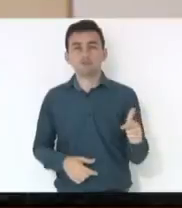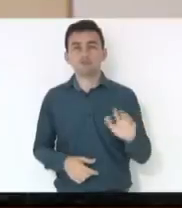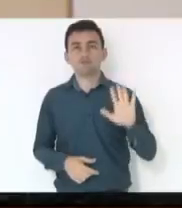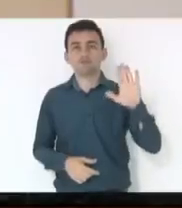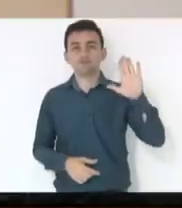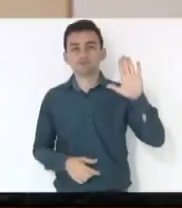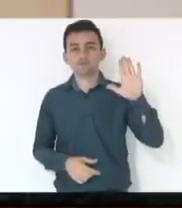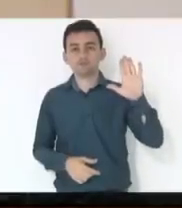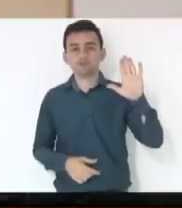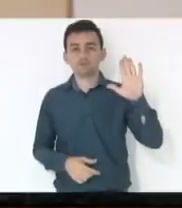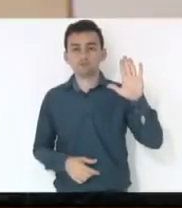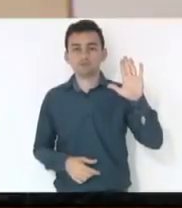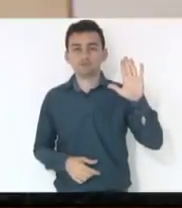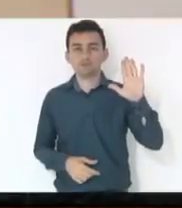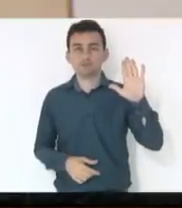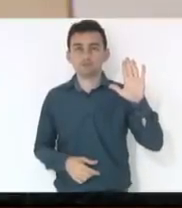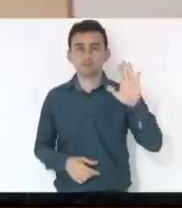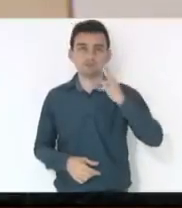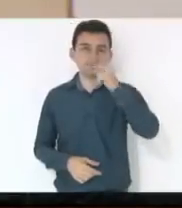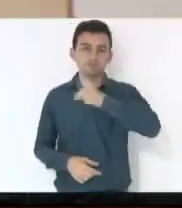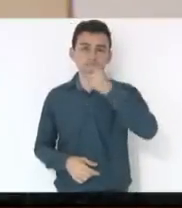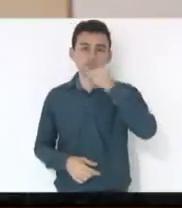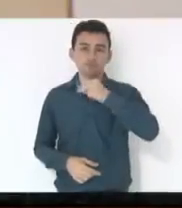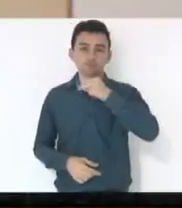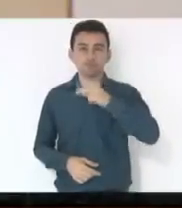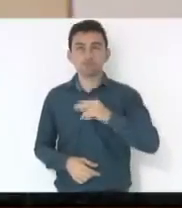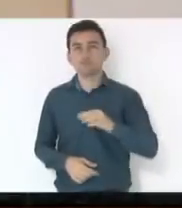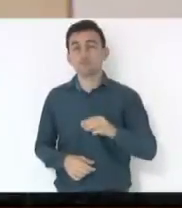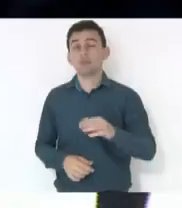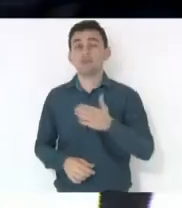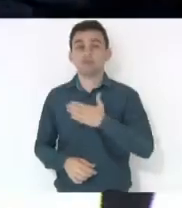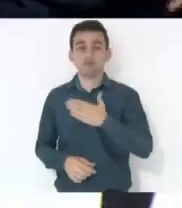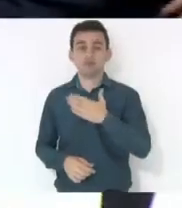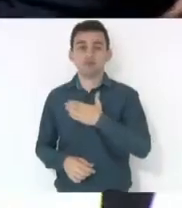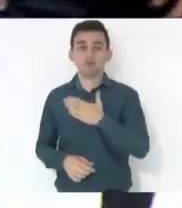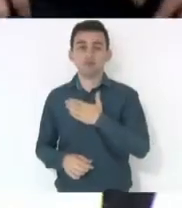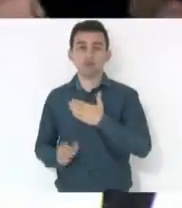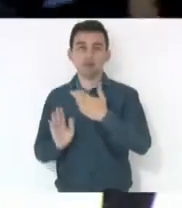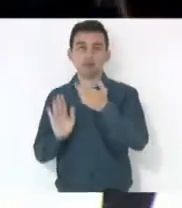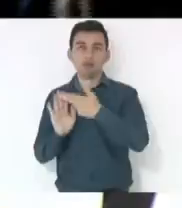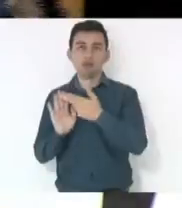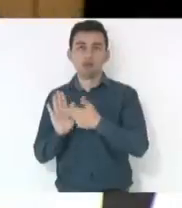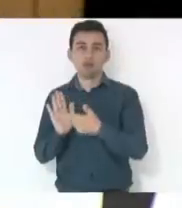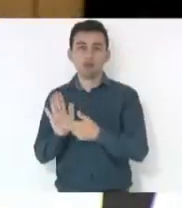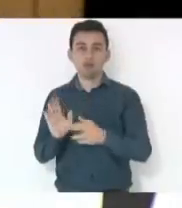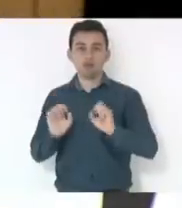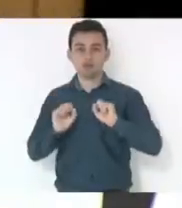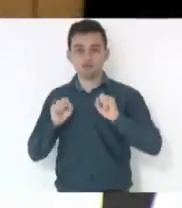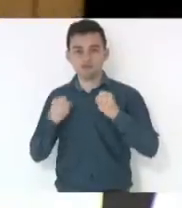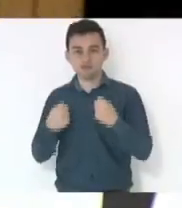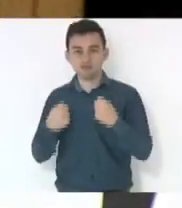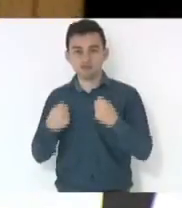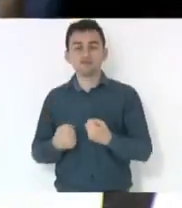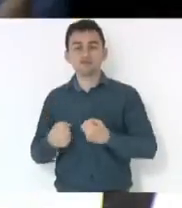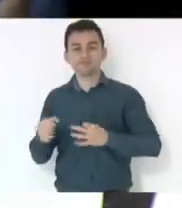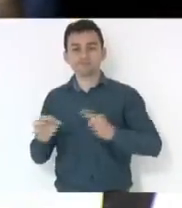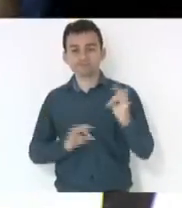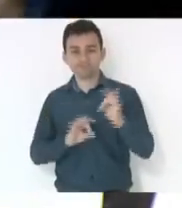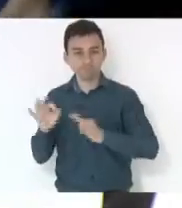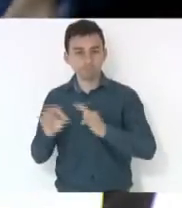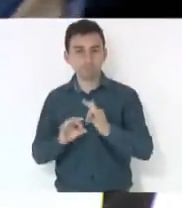deputado Kierend, com a palavra. Para manter a minha regra de defesa da produção parlamentar,